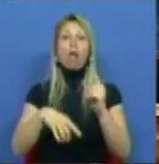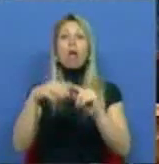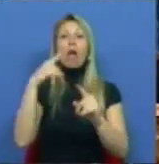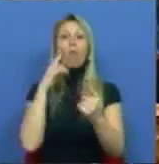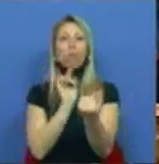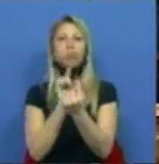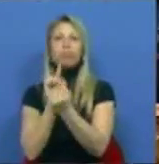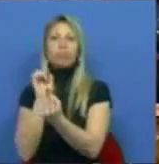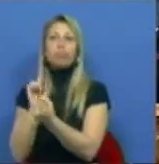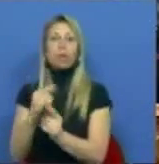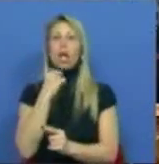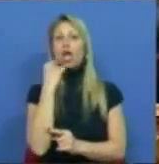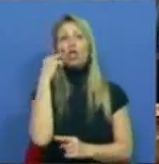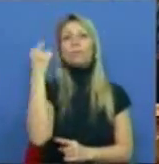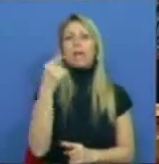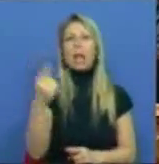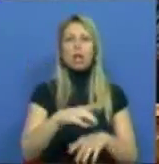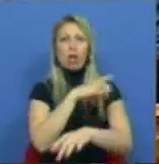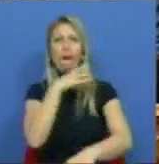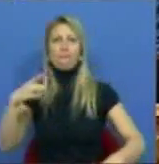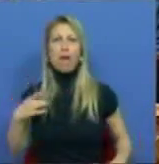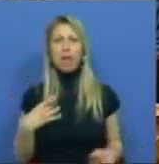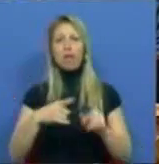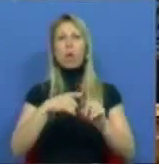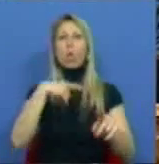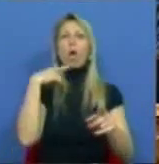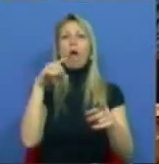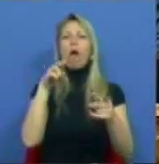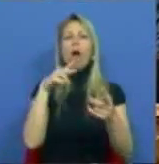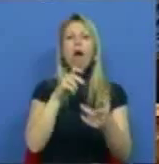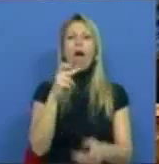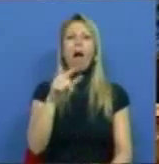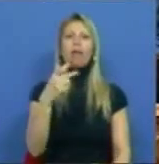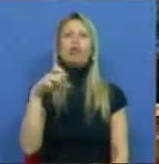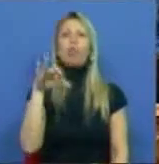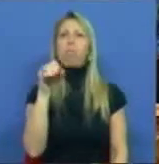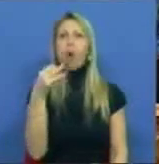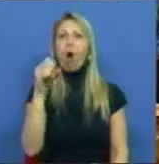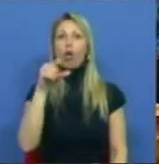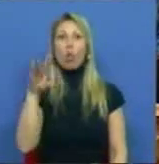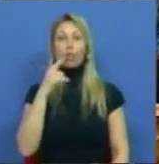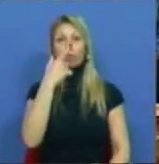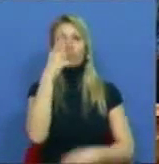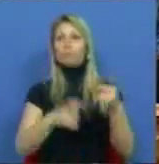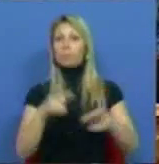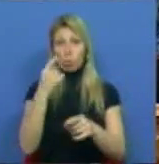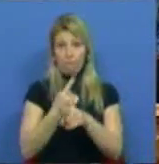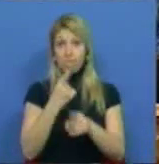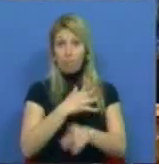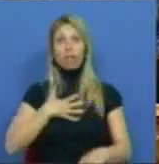notários, médicos, antropólogos, psicólogos, associações, as próprias pessoas transsexuais e